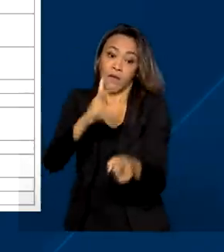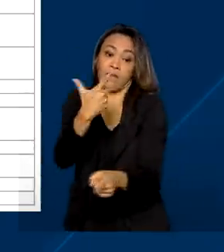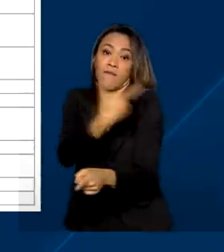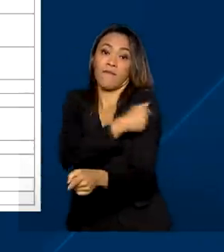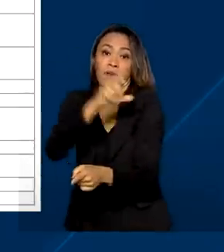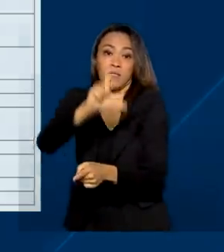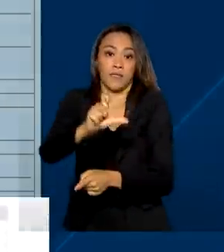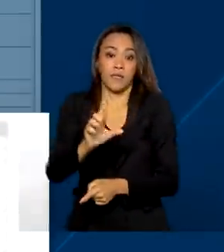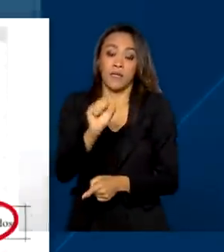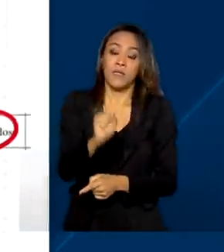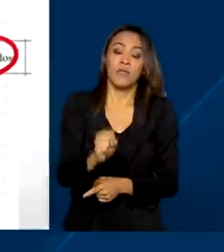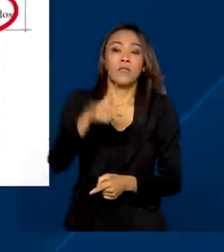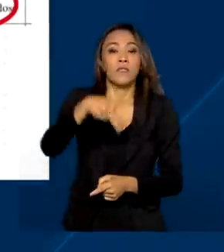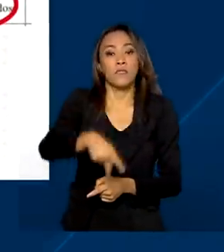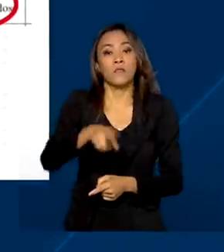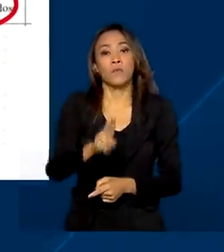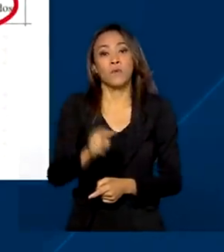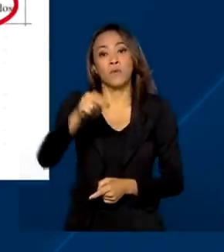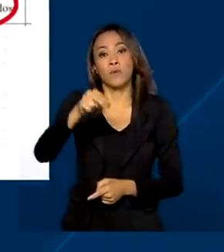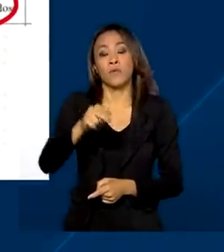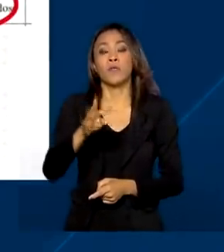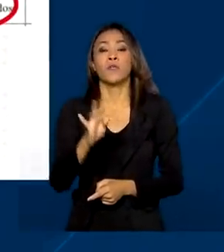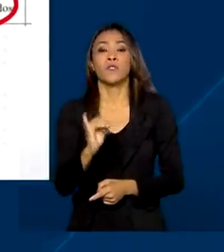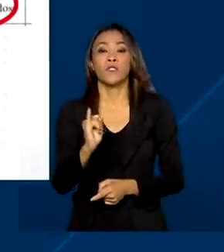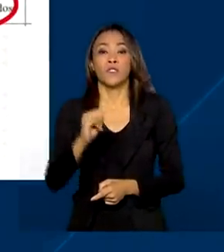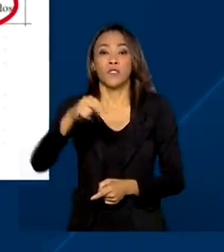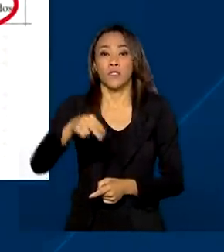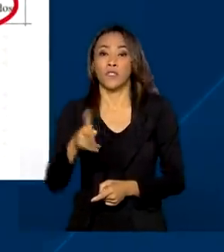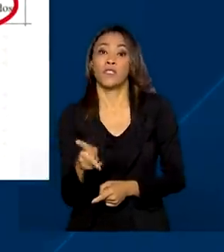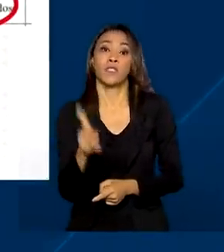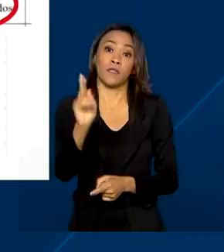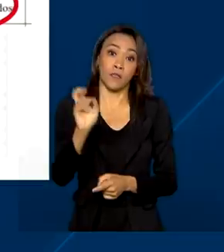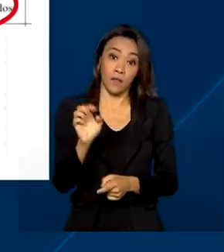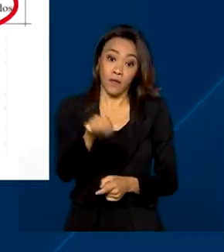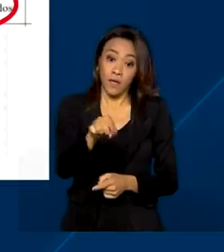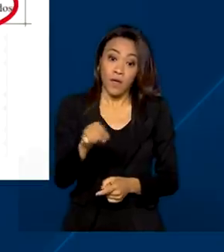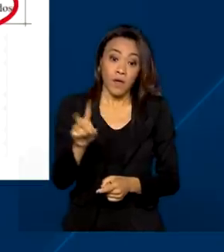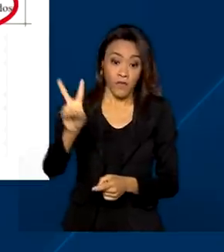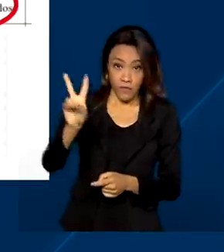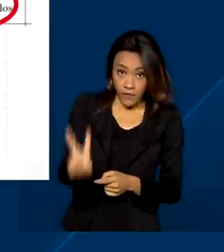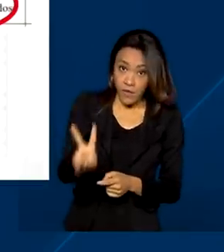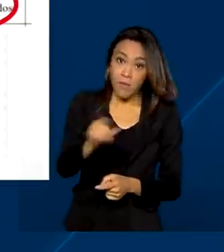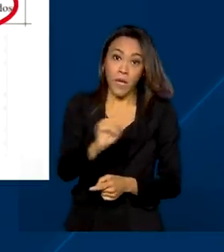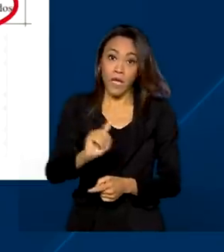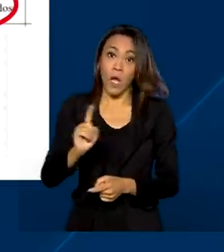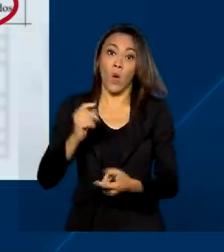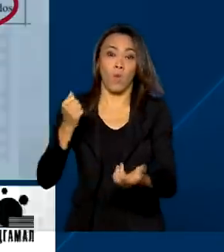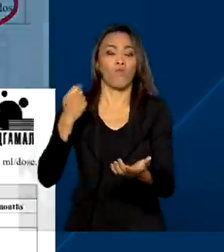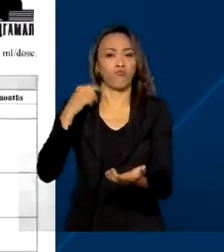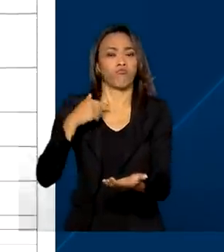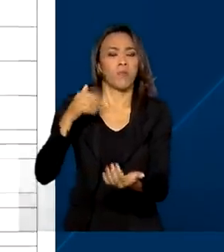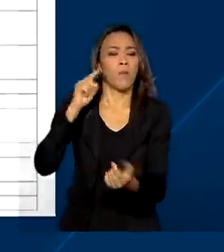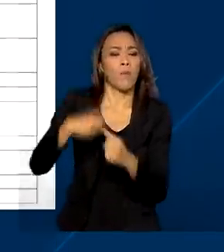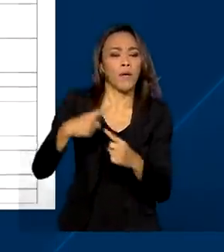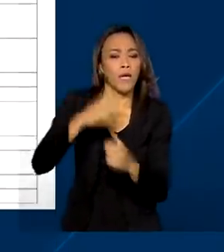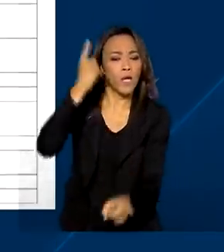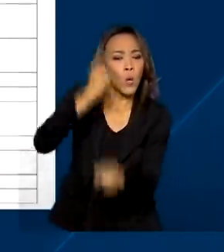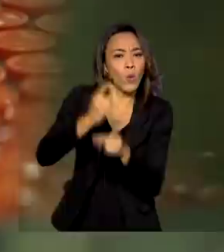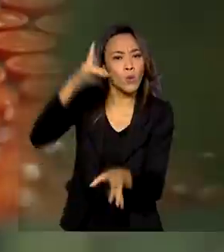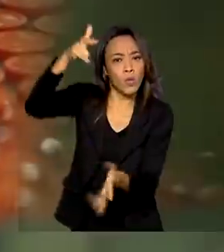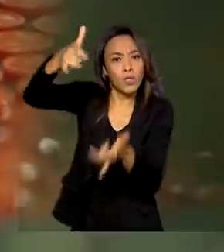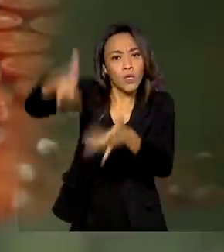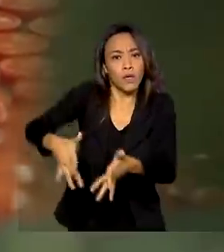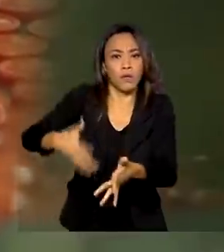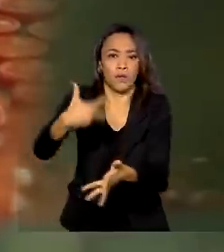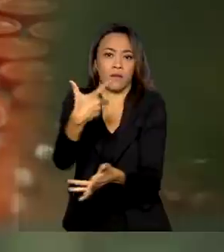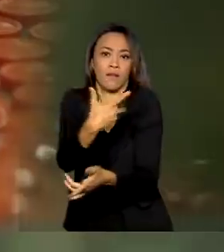O principal ponto questionado pela agência para não autorizar a importação da vacina foi a existência de adenovírus replicante,